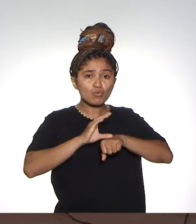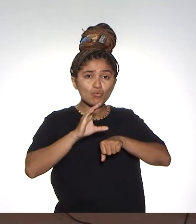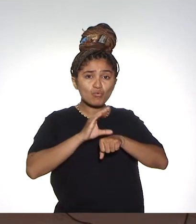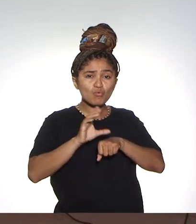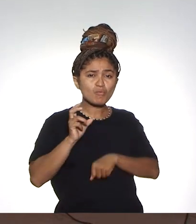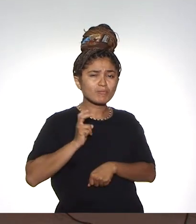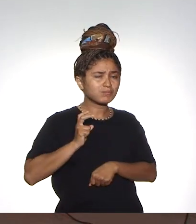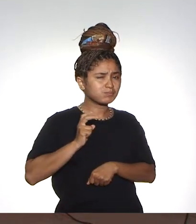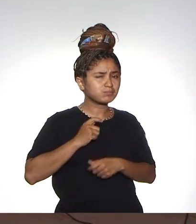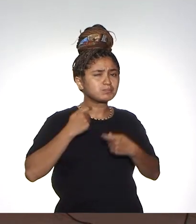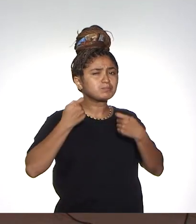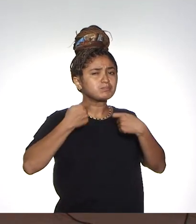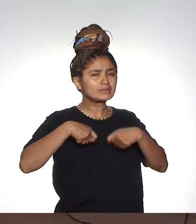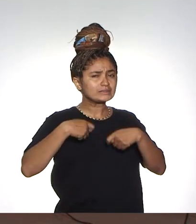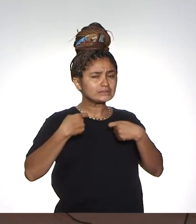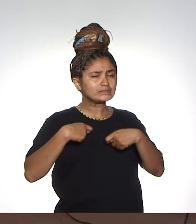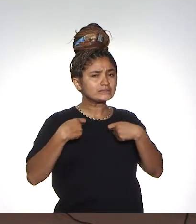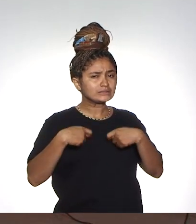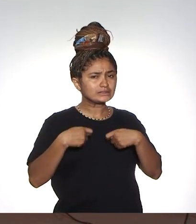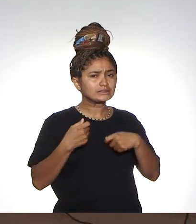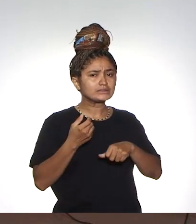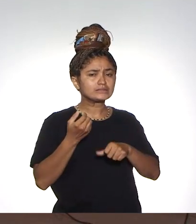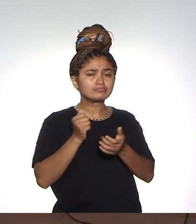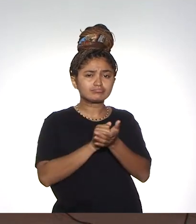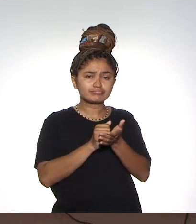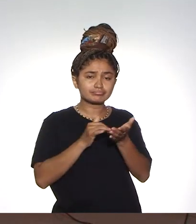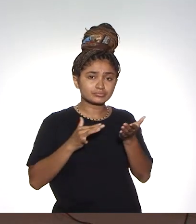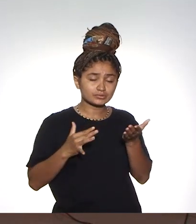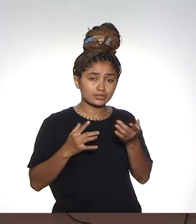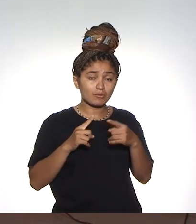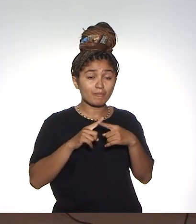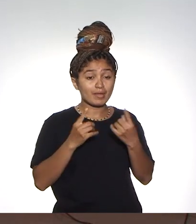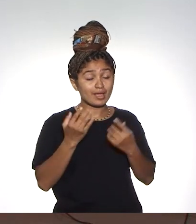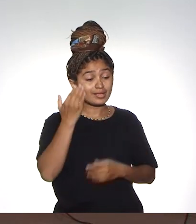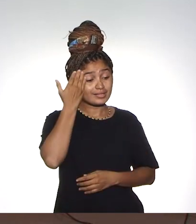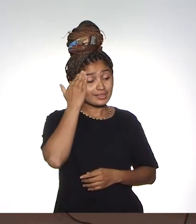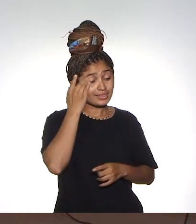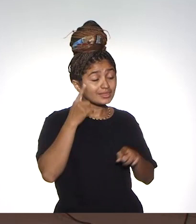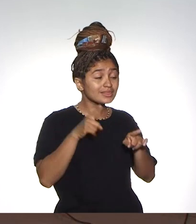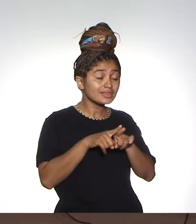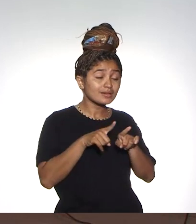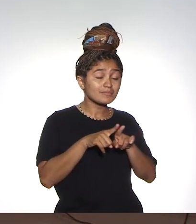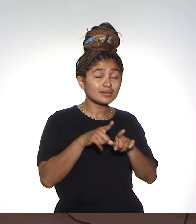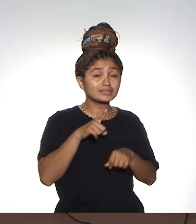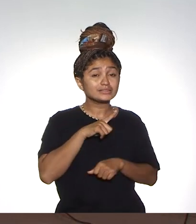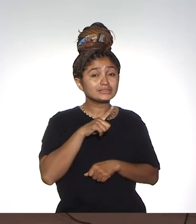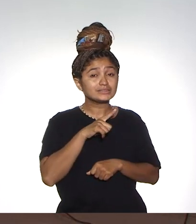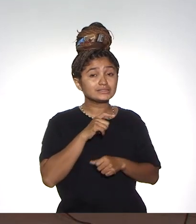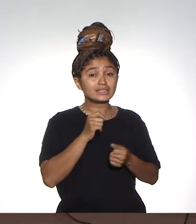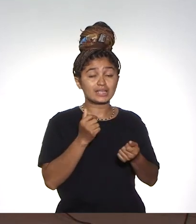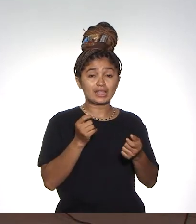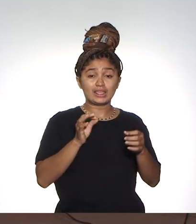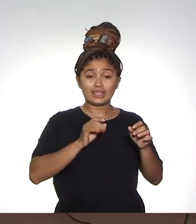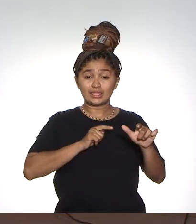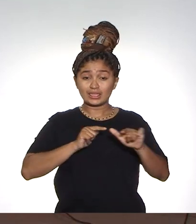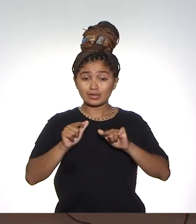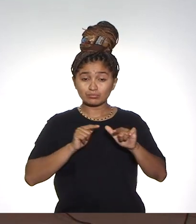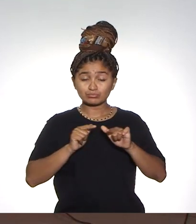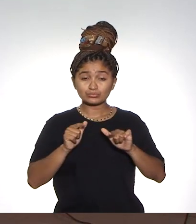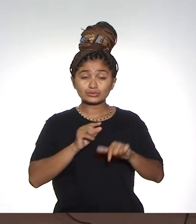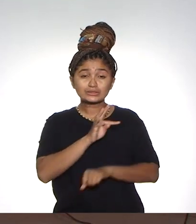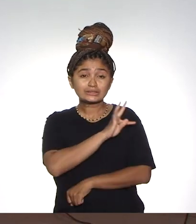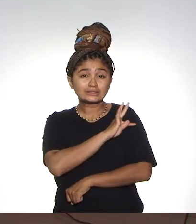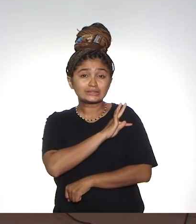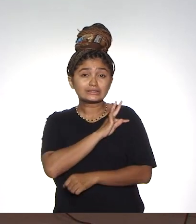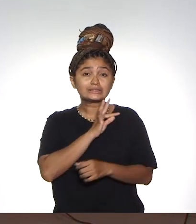particularidades que precisam dessas atividades, mas temos que entender também que nós temos servidores técnico-administrativos e